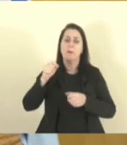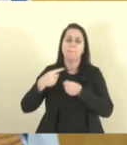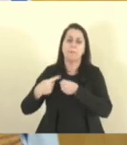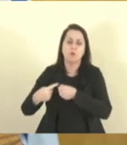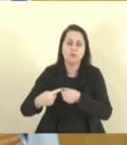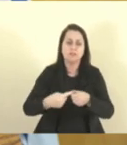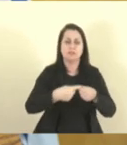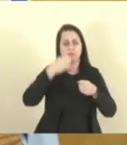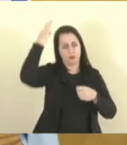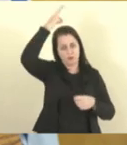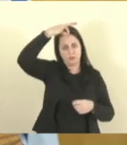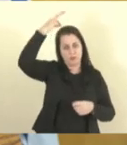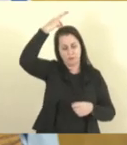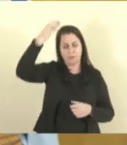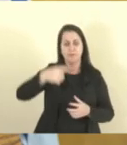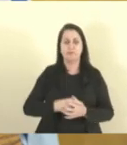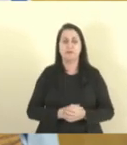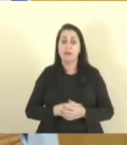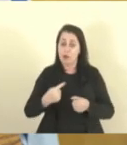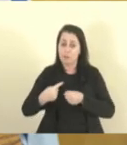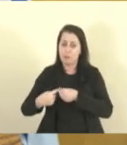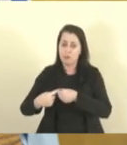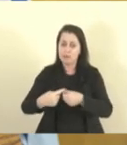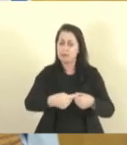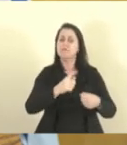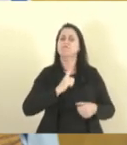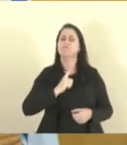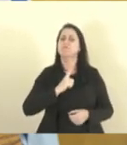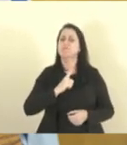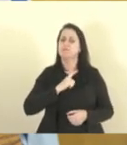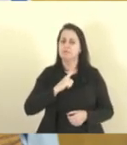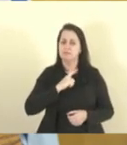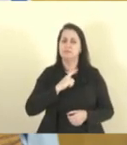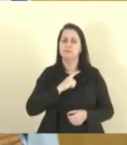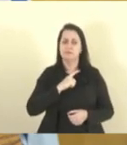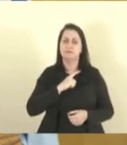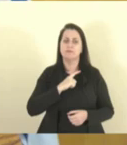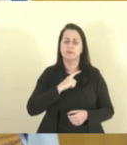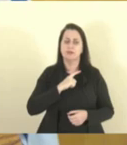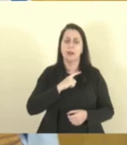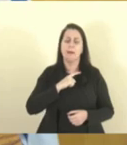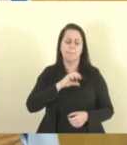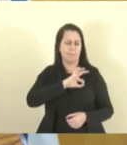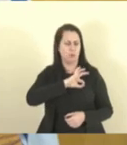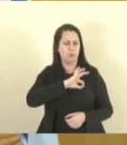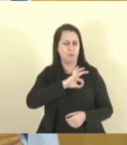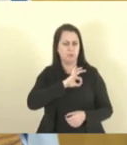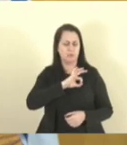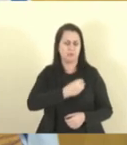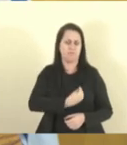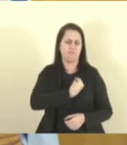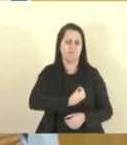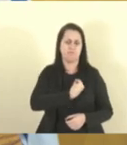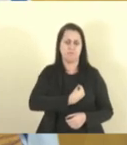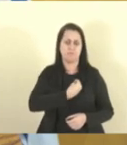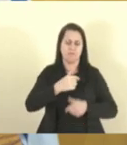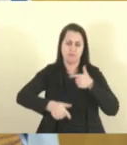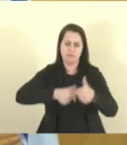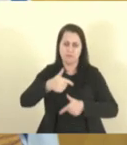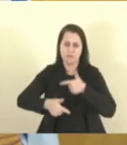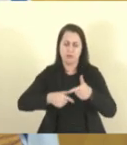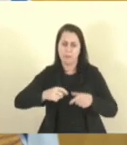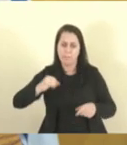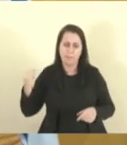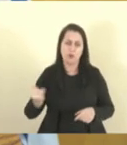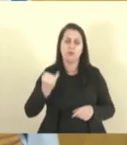capixabas, e esses municípios são contemplados pela Polícia Militar, que presta seus relevantes